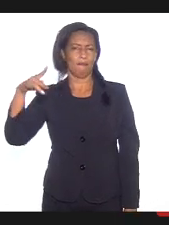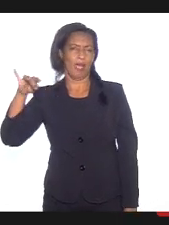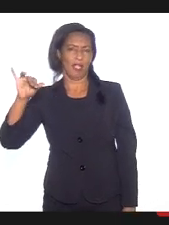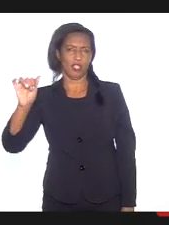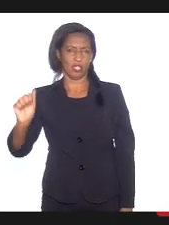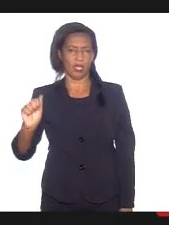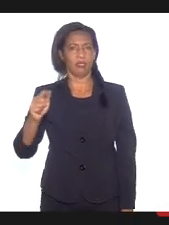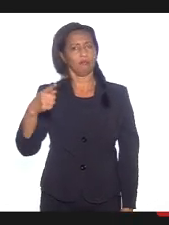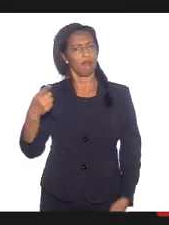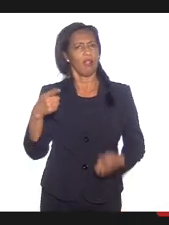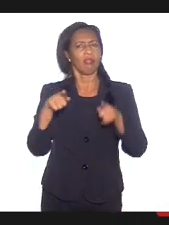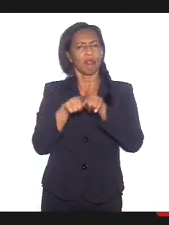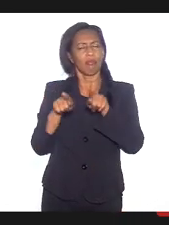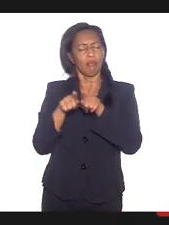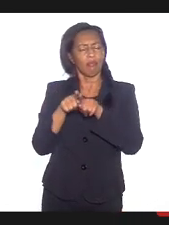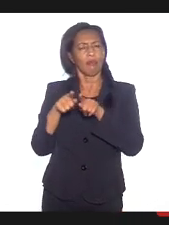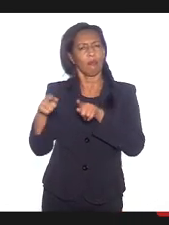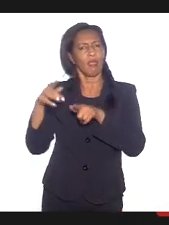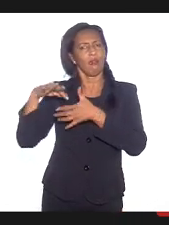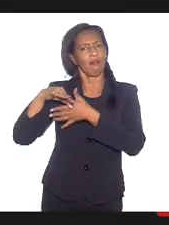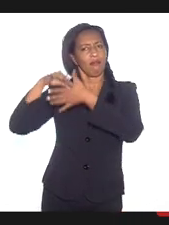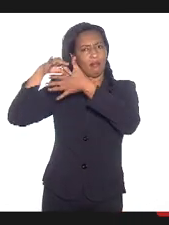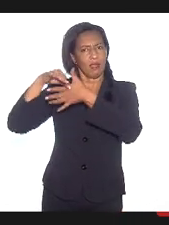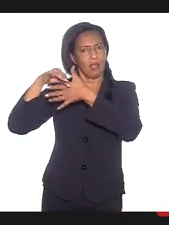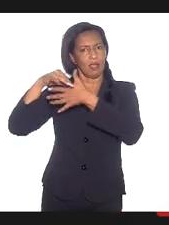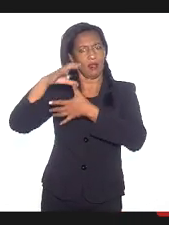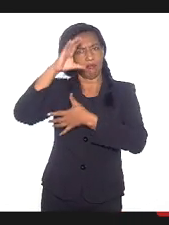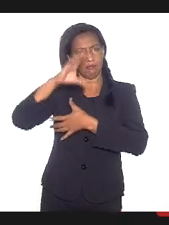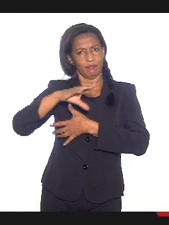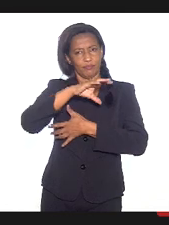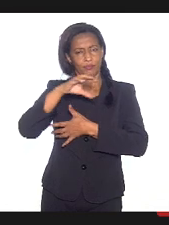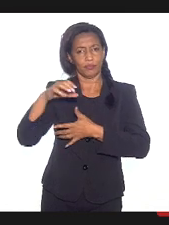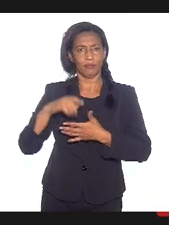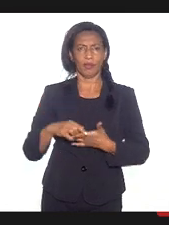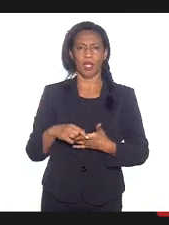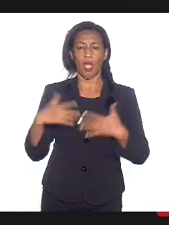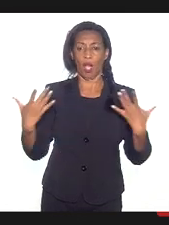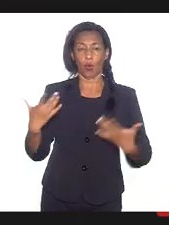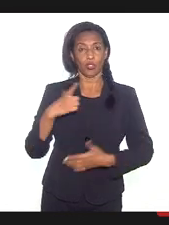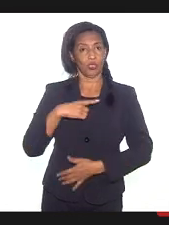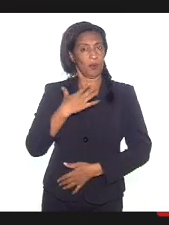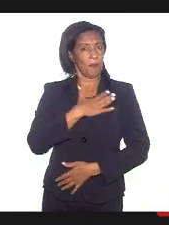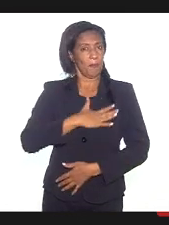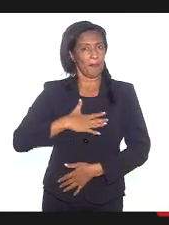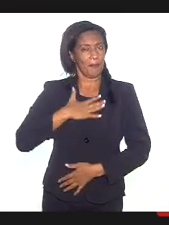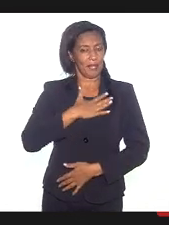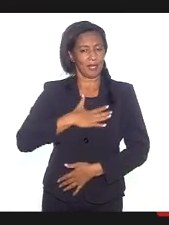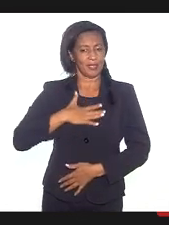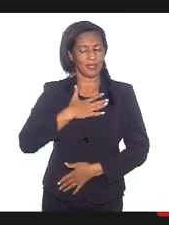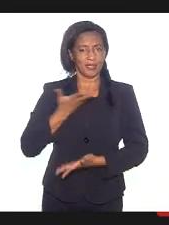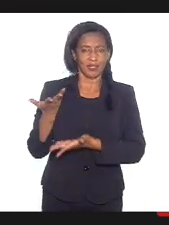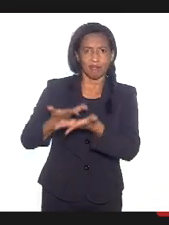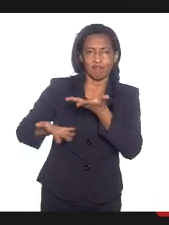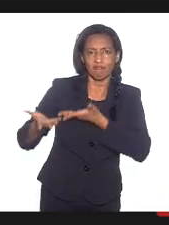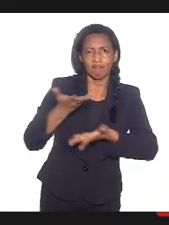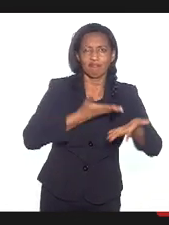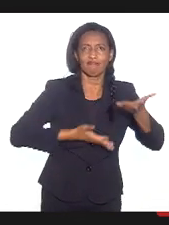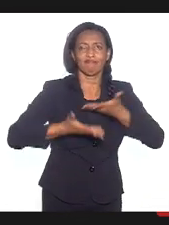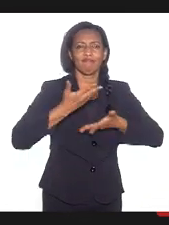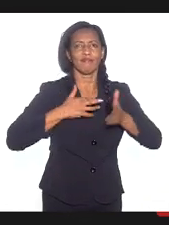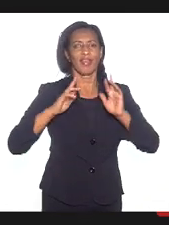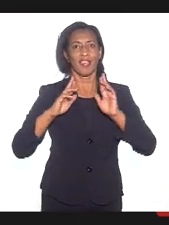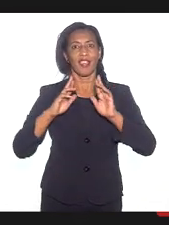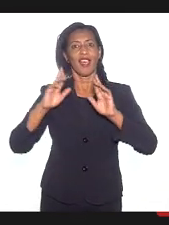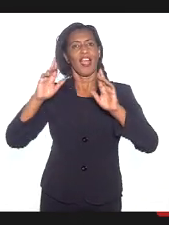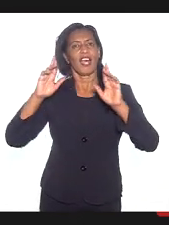várias fés e confissões religiosas diferentes. Dentre eles, tenho o prazer e a honra de dividir as reuniões